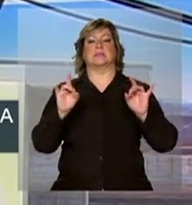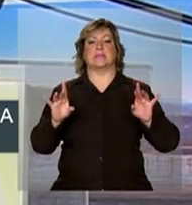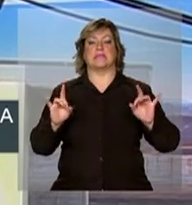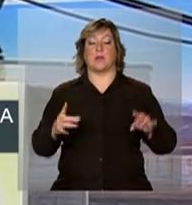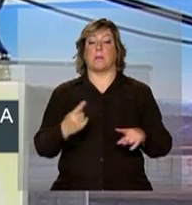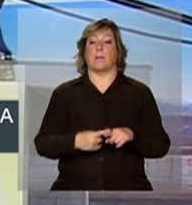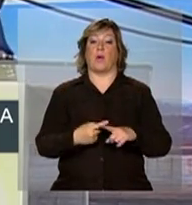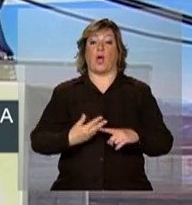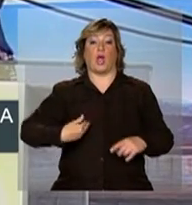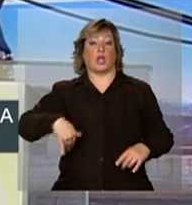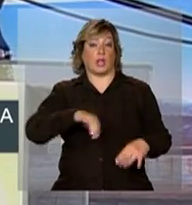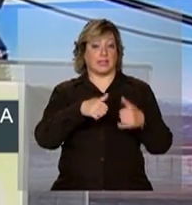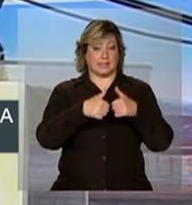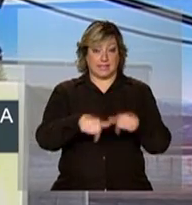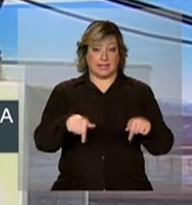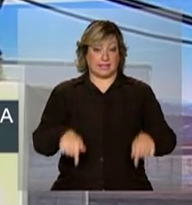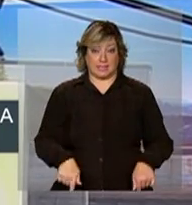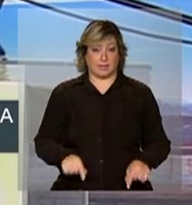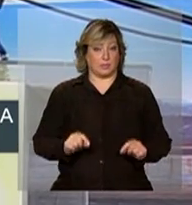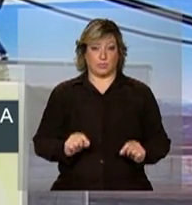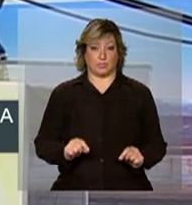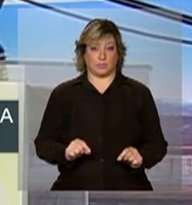nós estamos, na verdade,